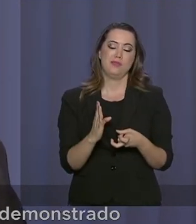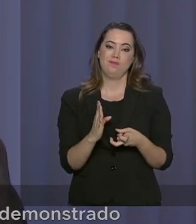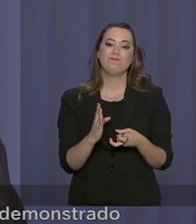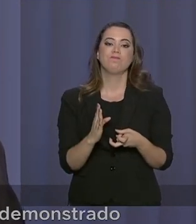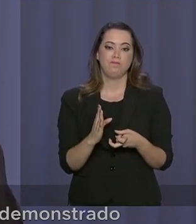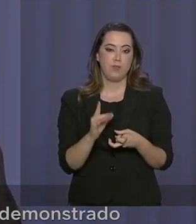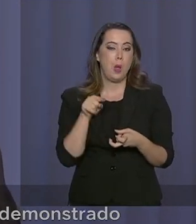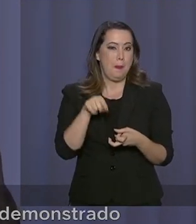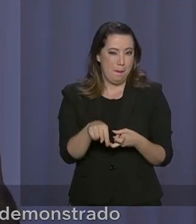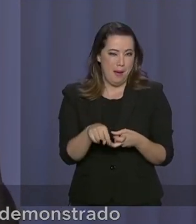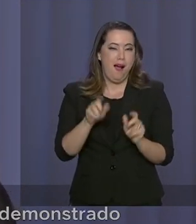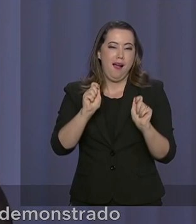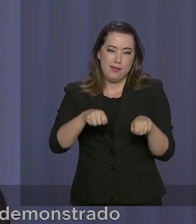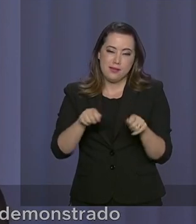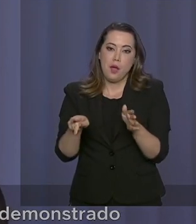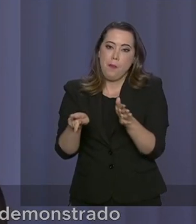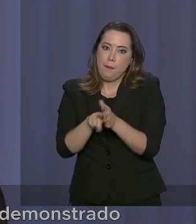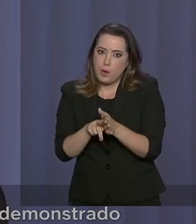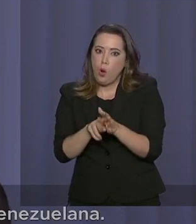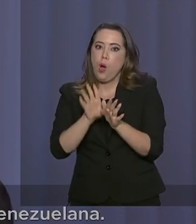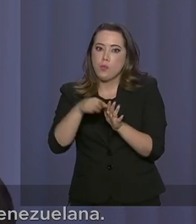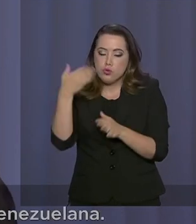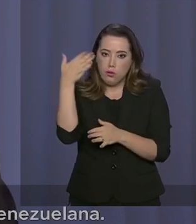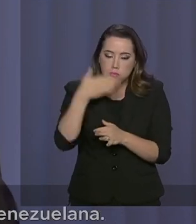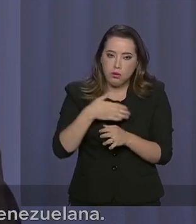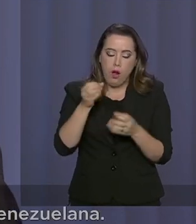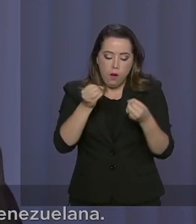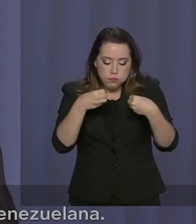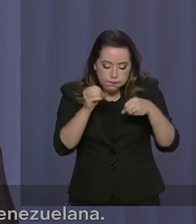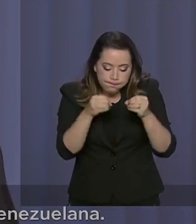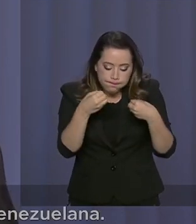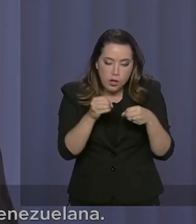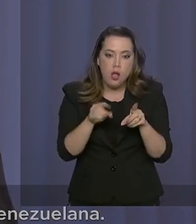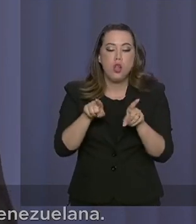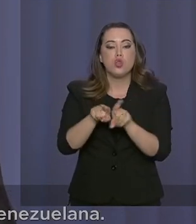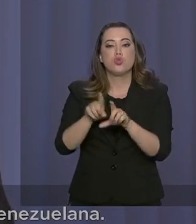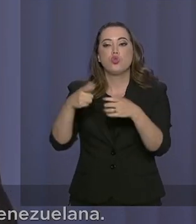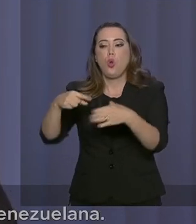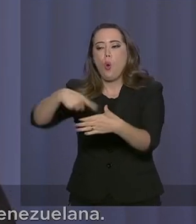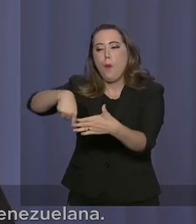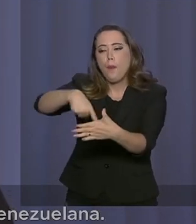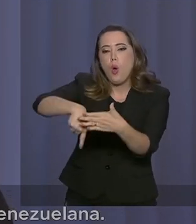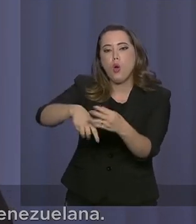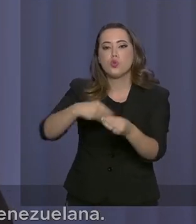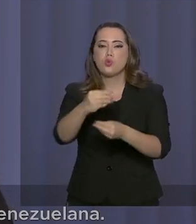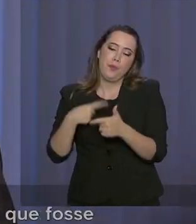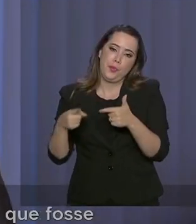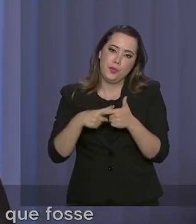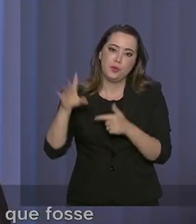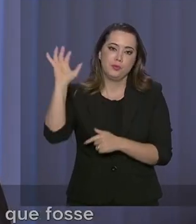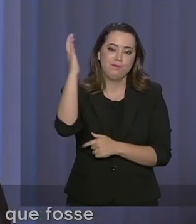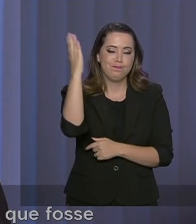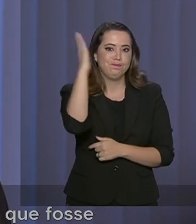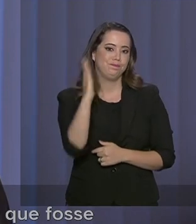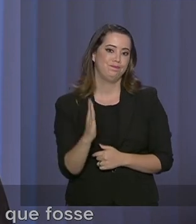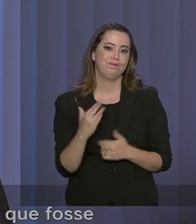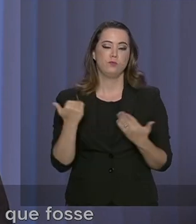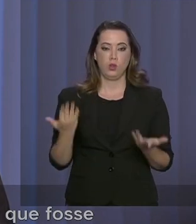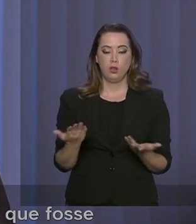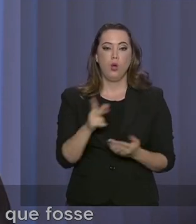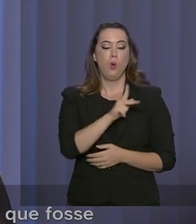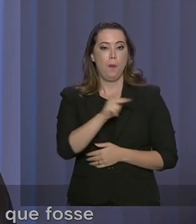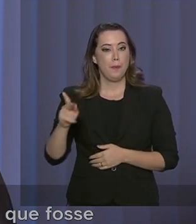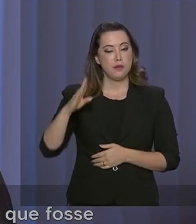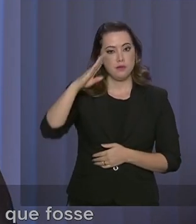nacional, mas provém, conforme demonstrado por análise técnica, de poços e misturas de origem venezuelana. Desse modo, o presidente